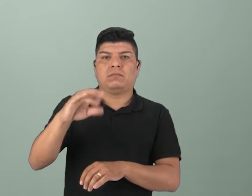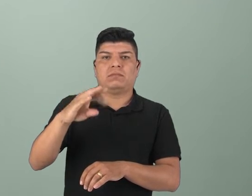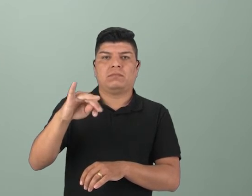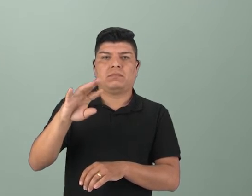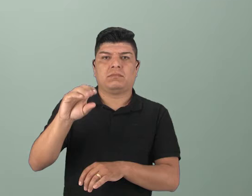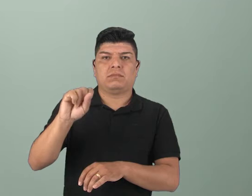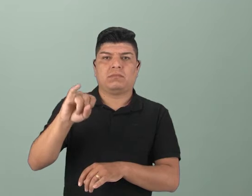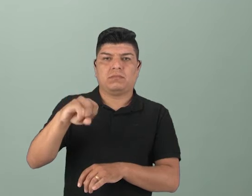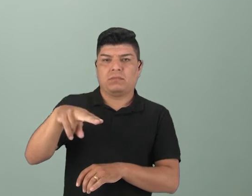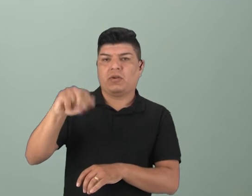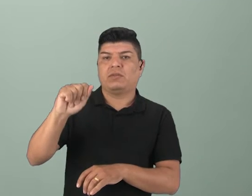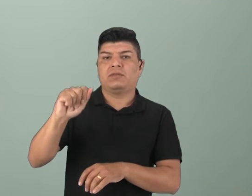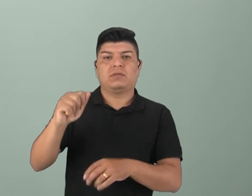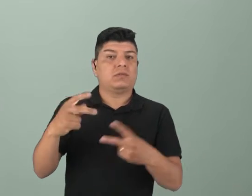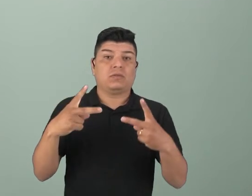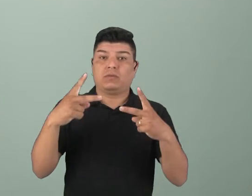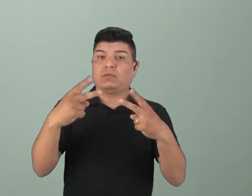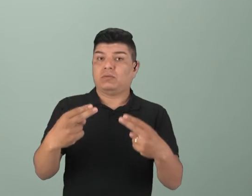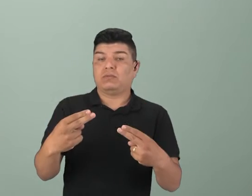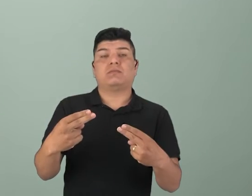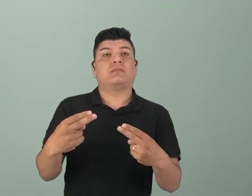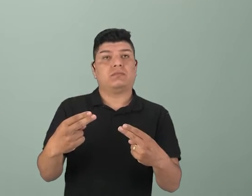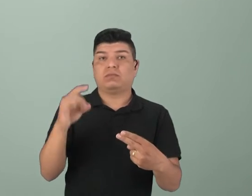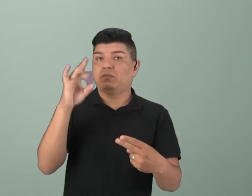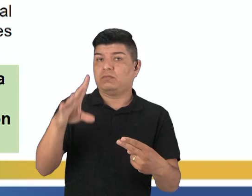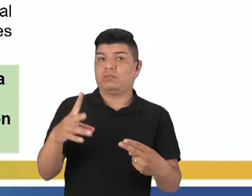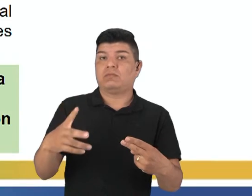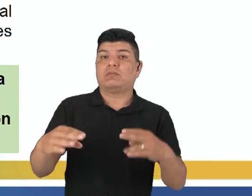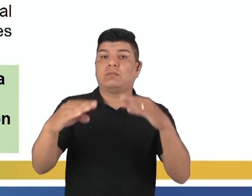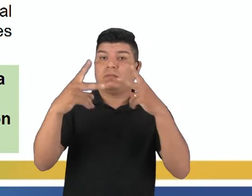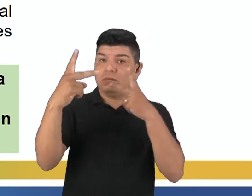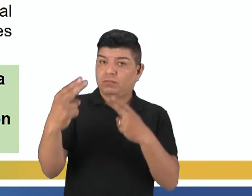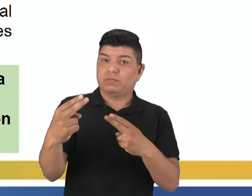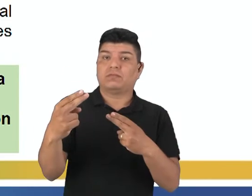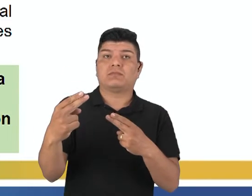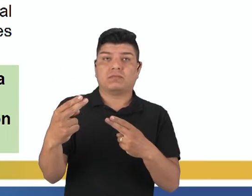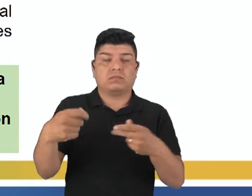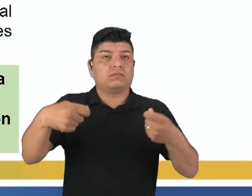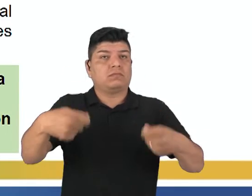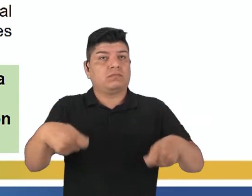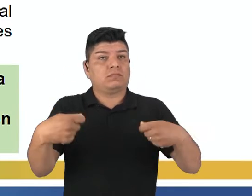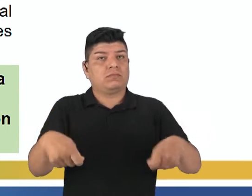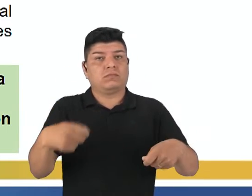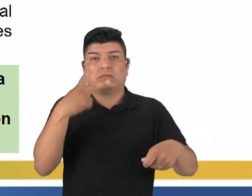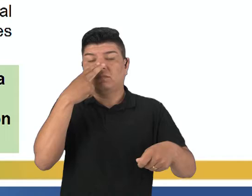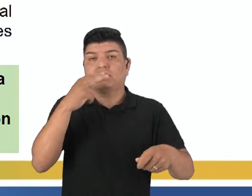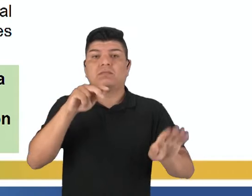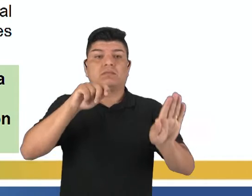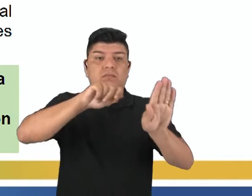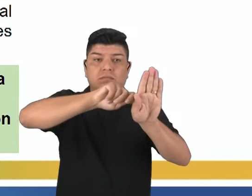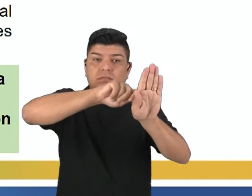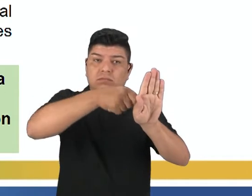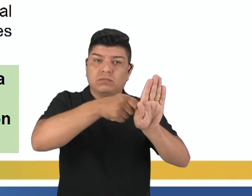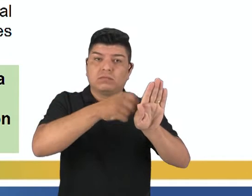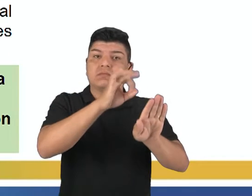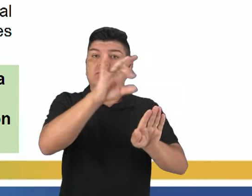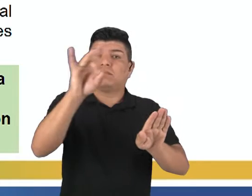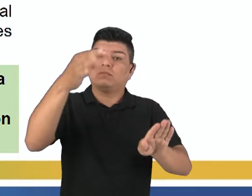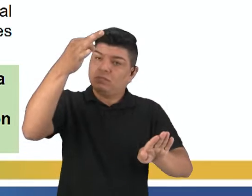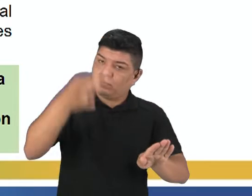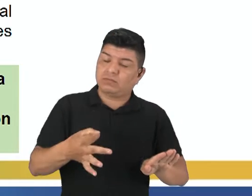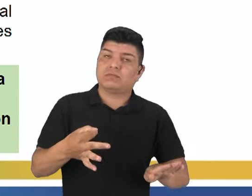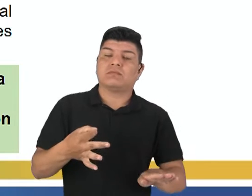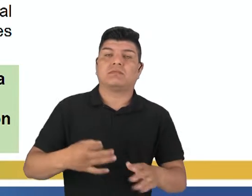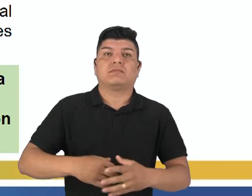citosina. Como vocês podem ver ali na nossa molécula de DNA. É como se realmente fosse uma chave. Elas precisam se encaixar.